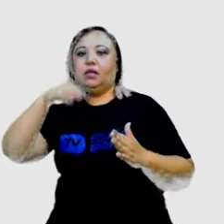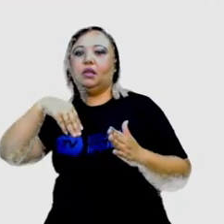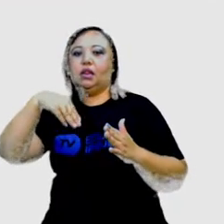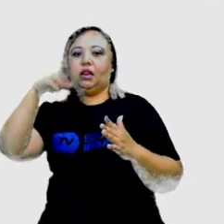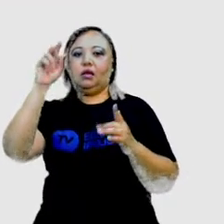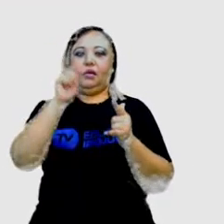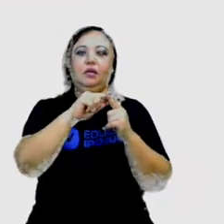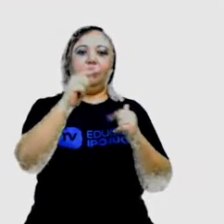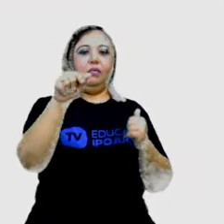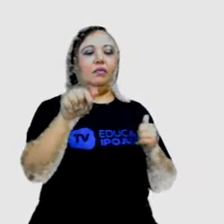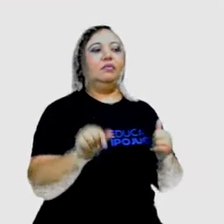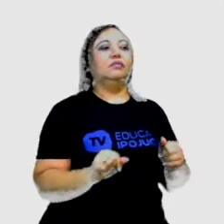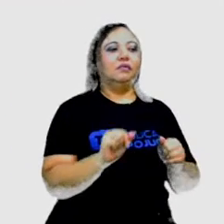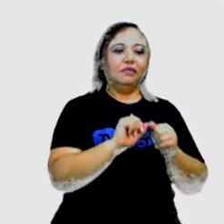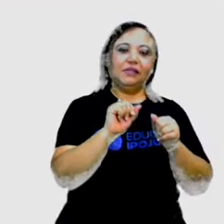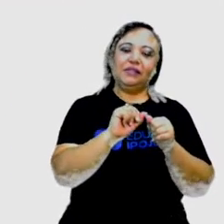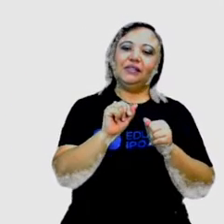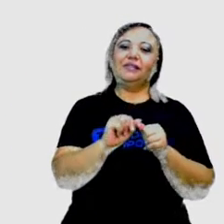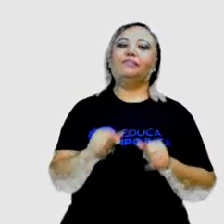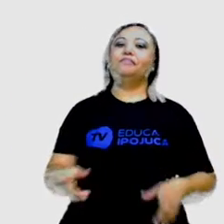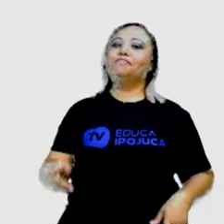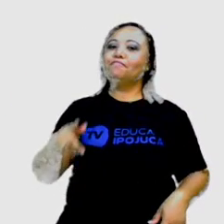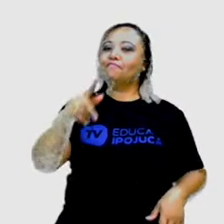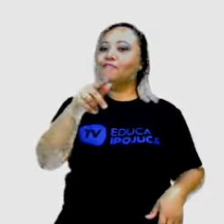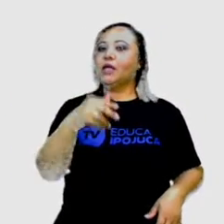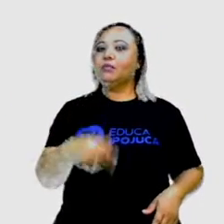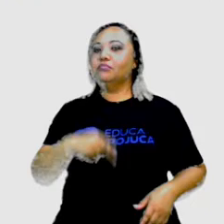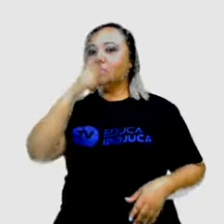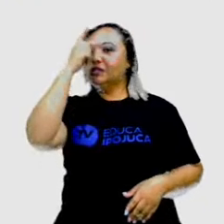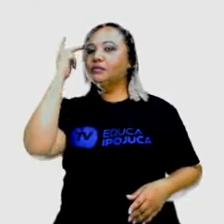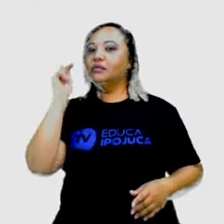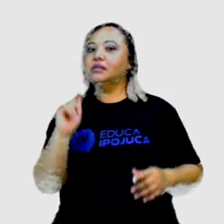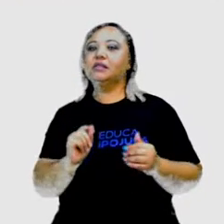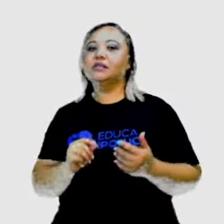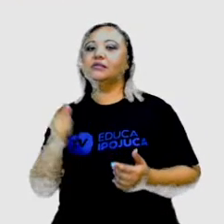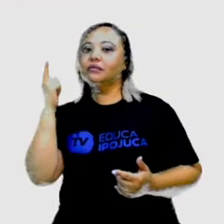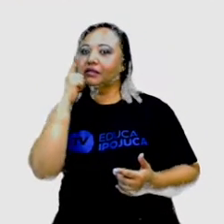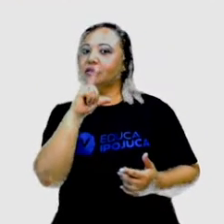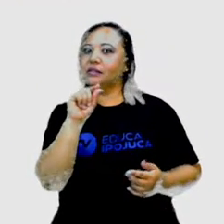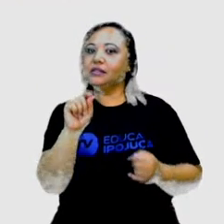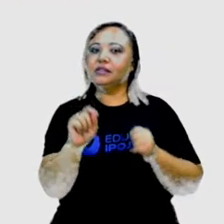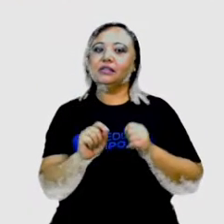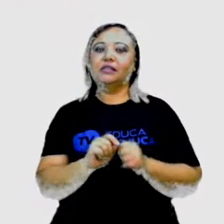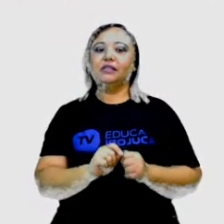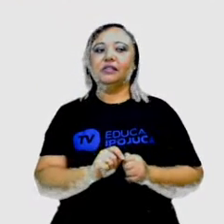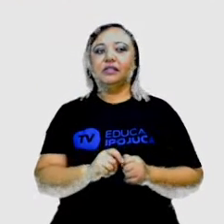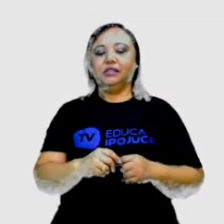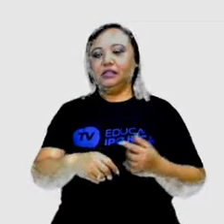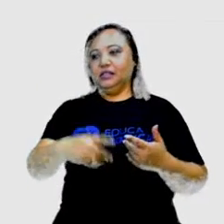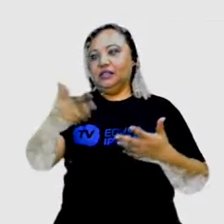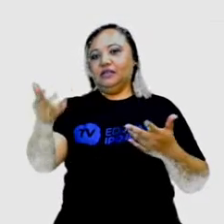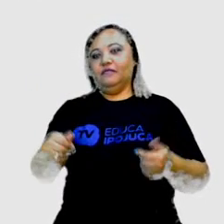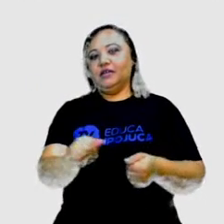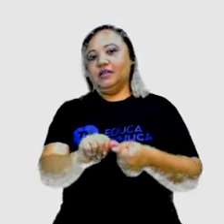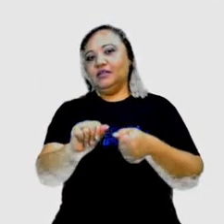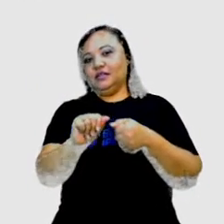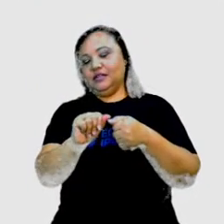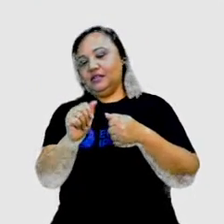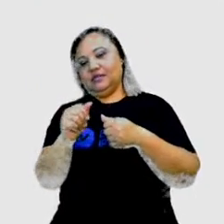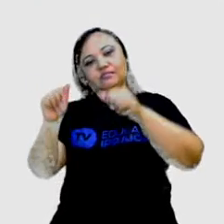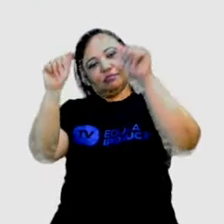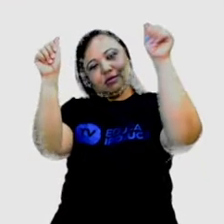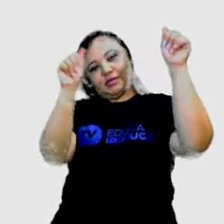uma arte assim. Então, a importância das pessoas. De um lado, espalhou os livros, tirou uma fotografia. Do outro,